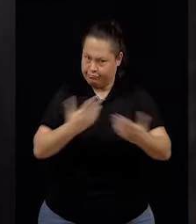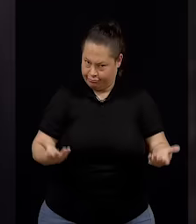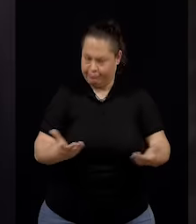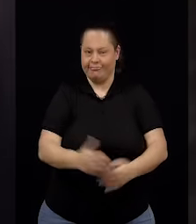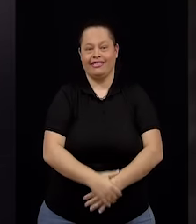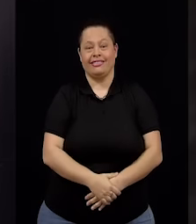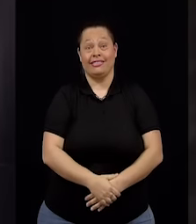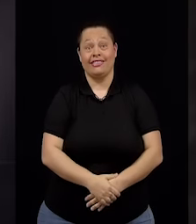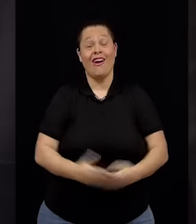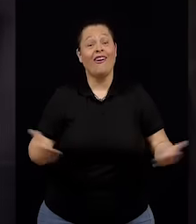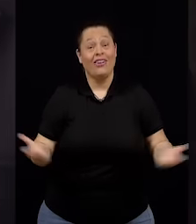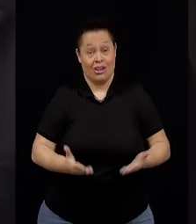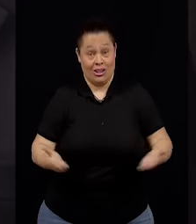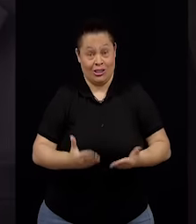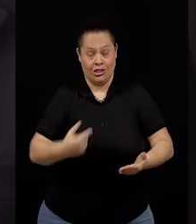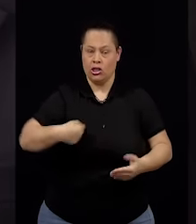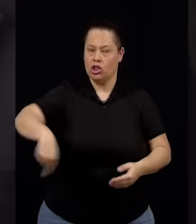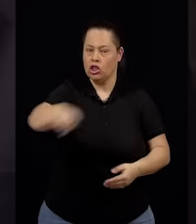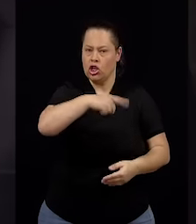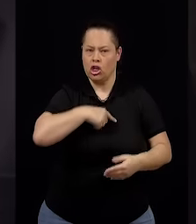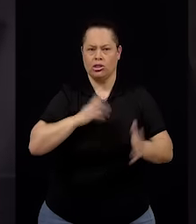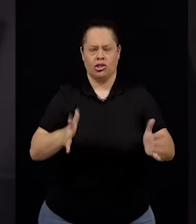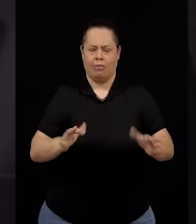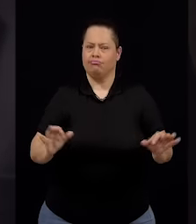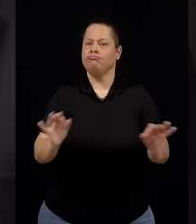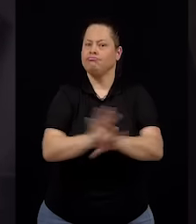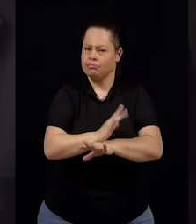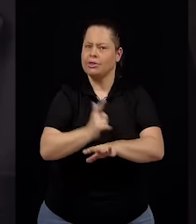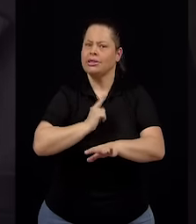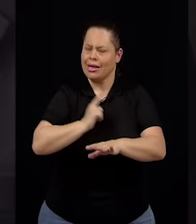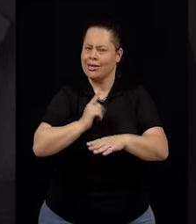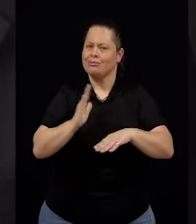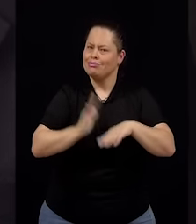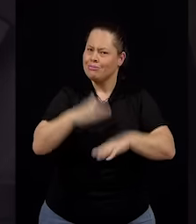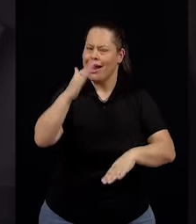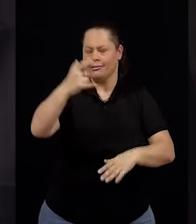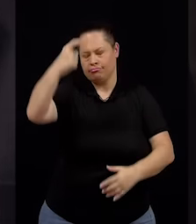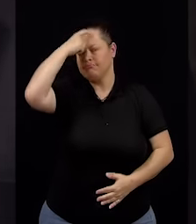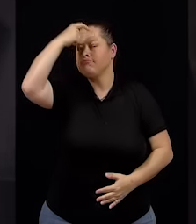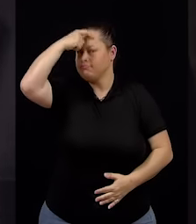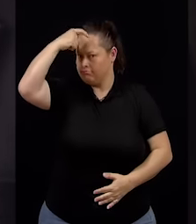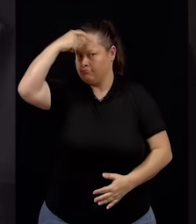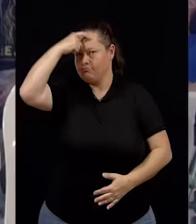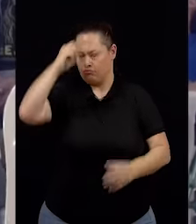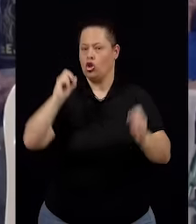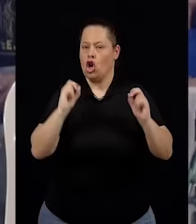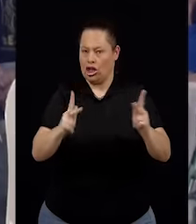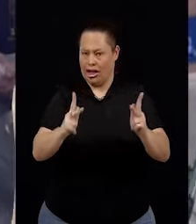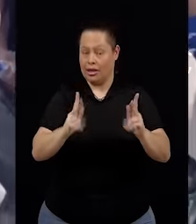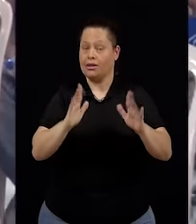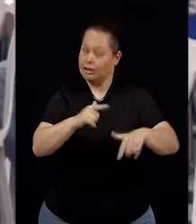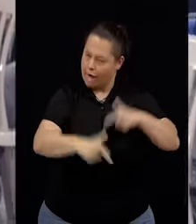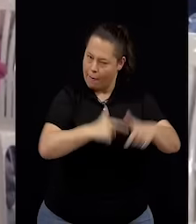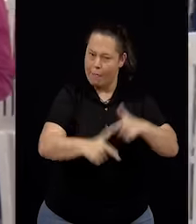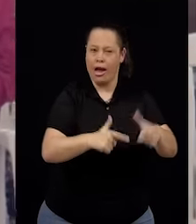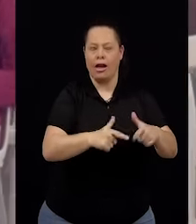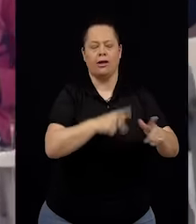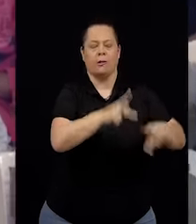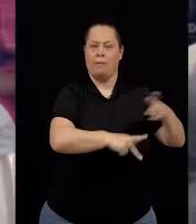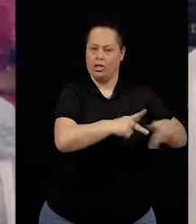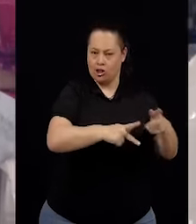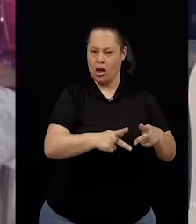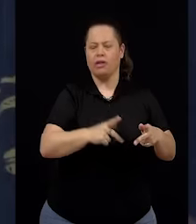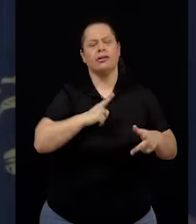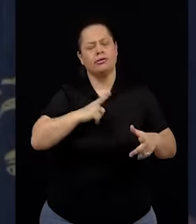Hoje, nós temos mais consciência da importância de organizar a nossa ação pastoral. A Assembleia se torna,